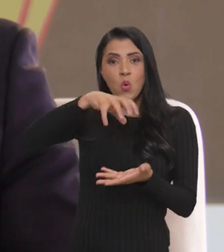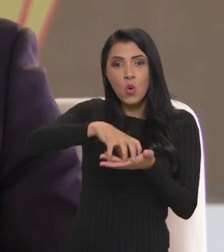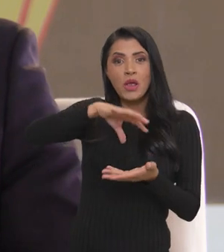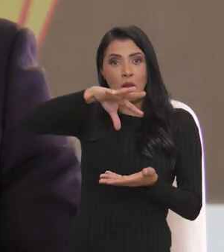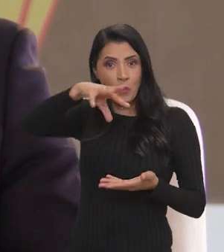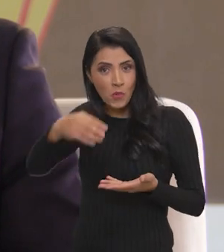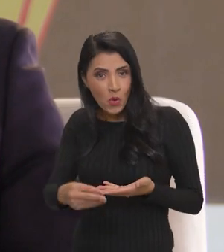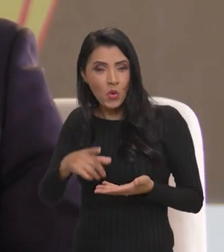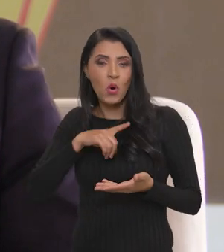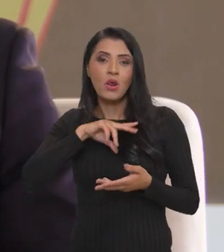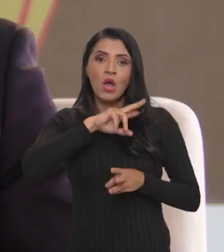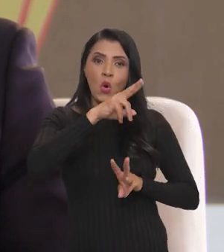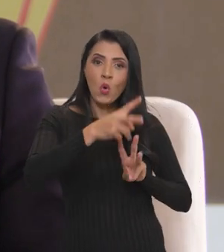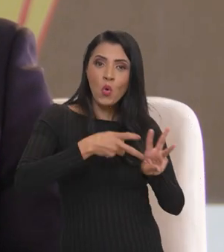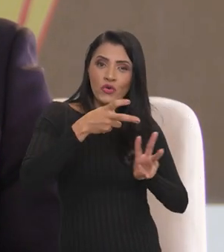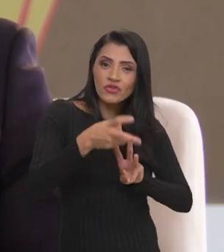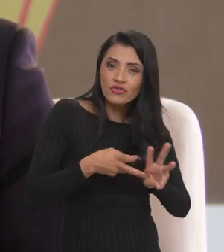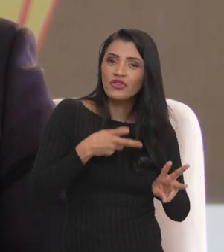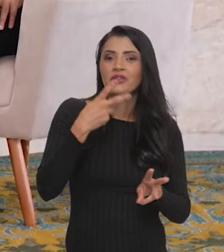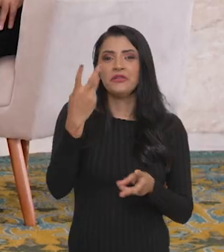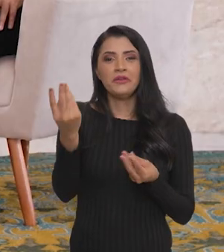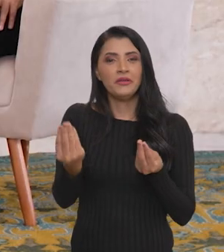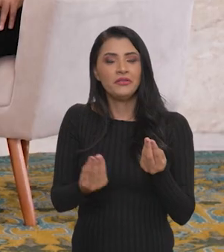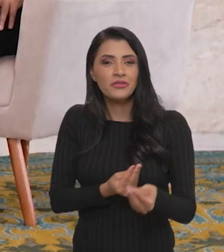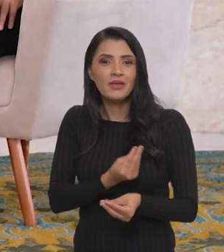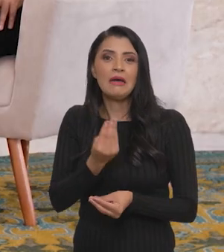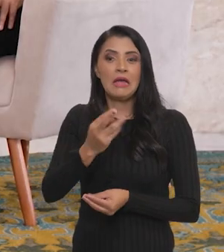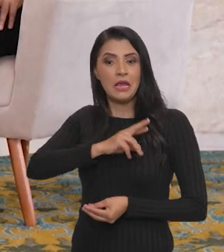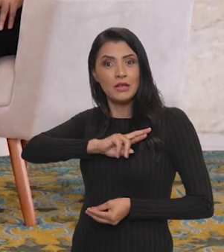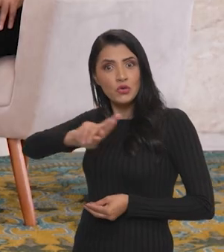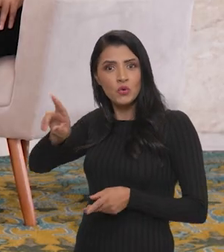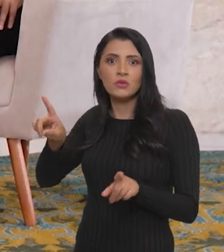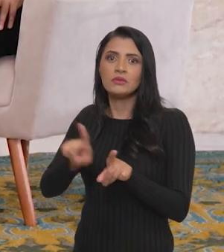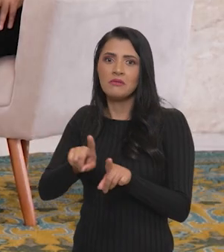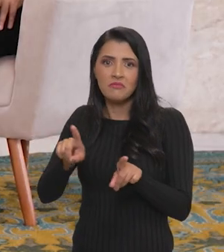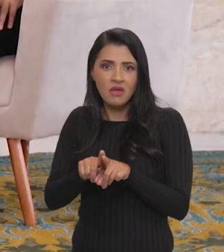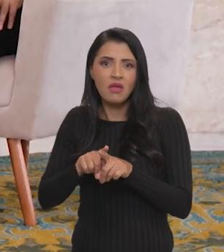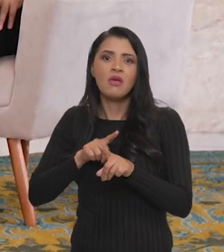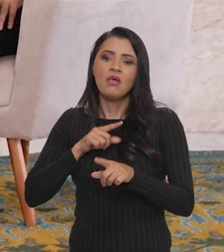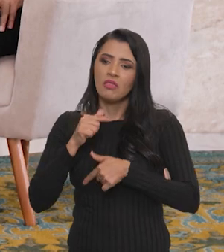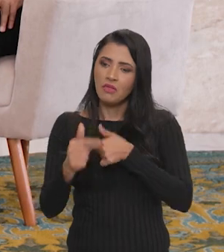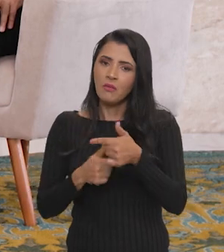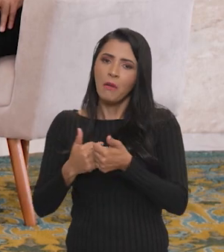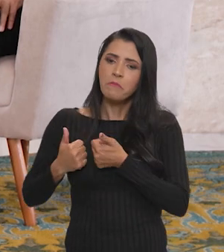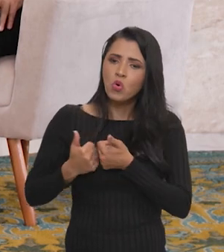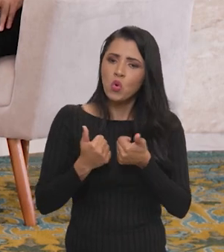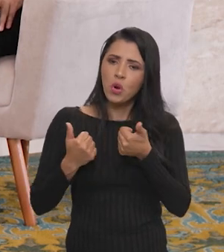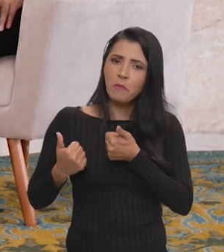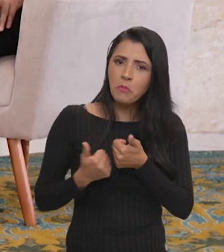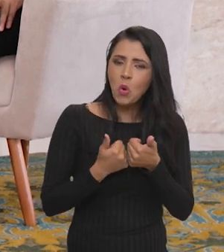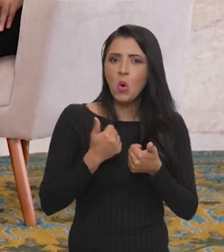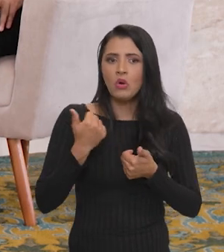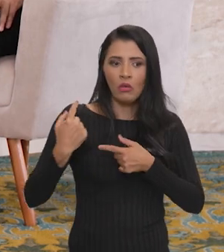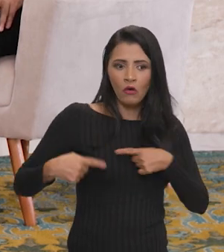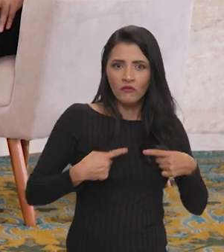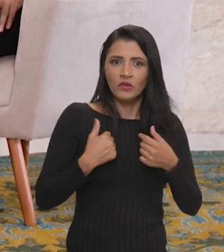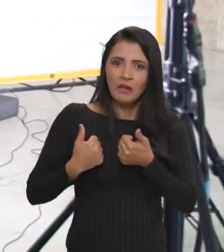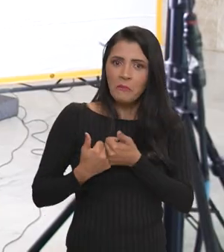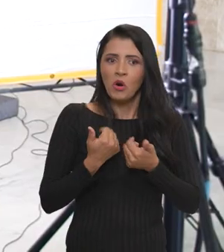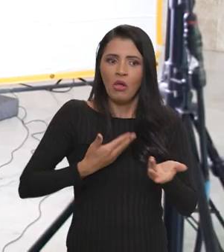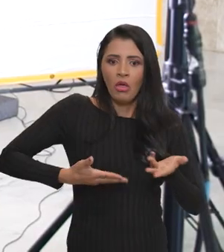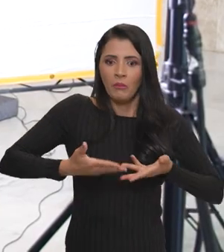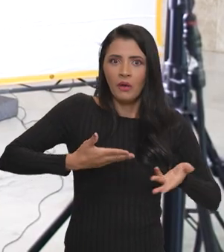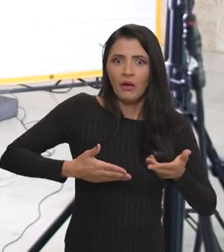os quilombolas, as organizações indígenas, as organizações, inclusive religiosas, que trabalham dando apoio, fazendo mediação de conflitos